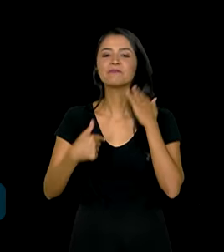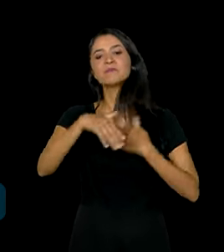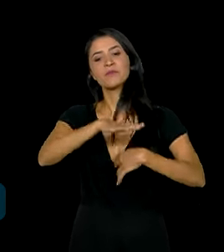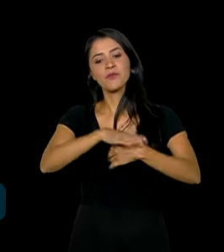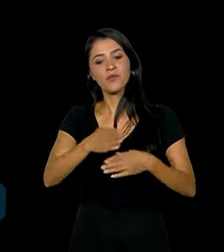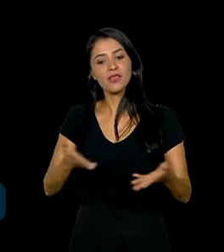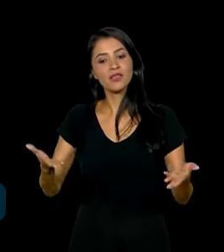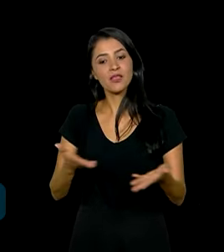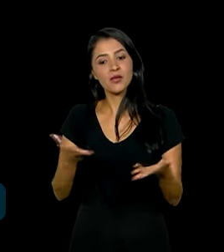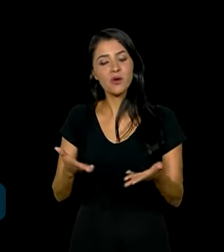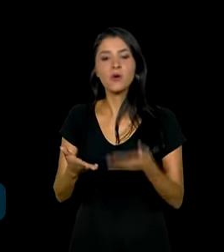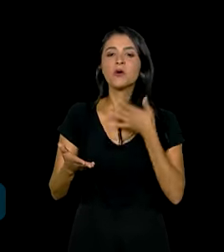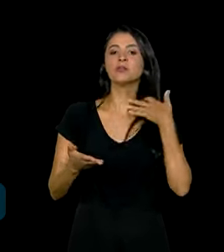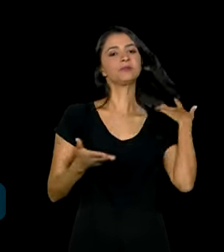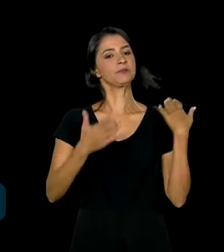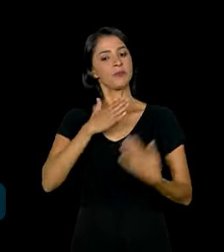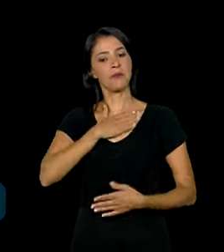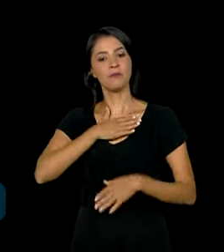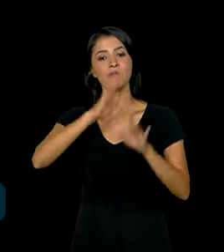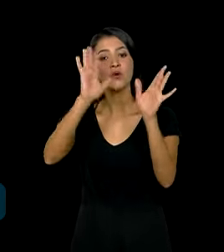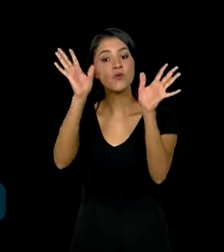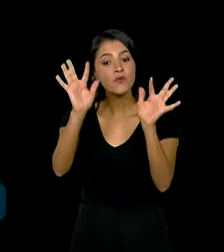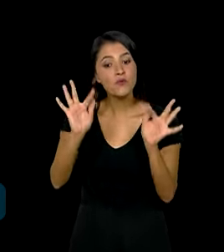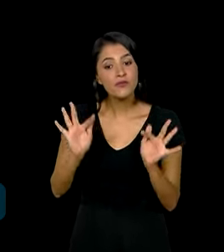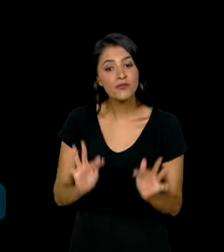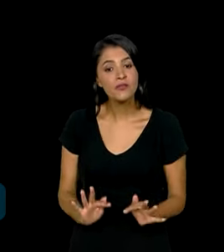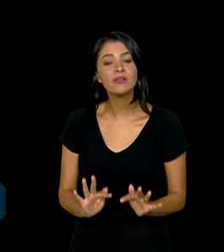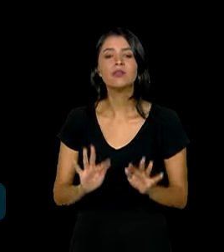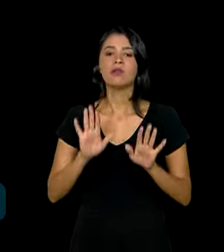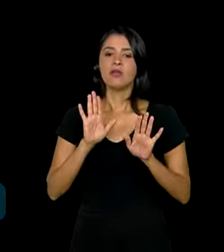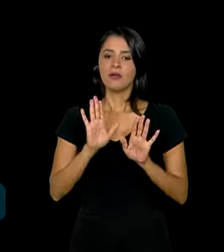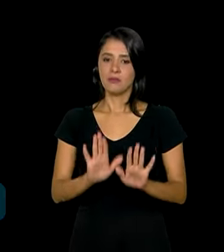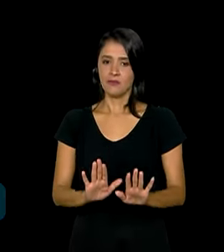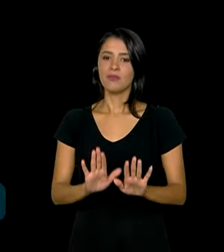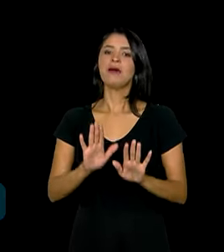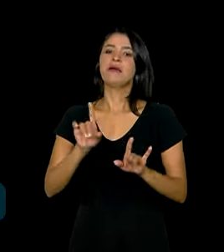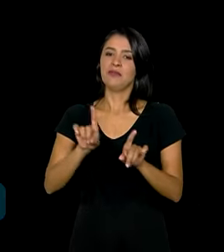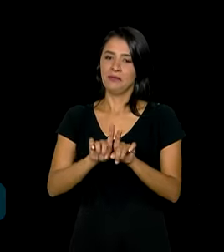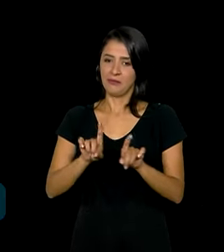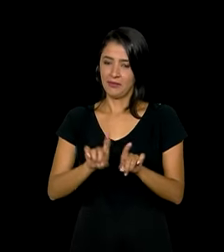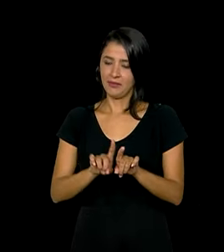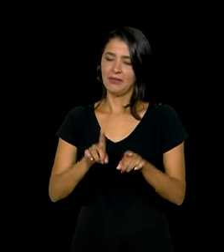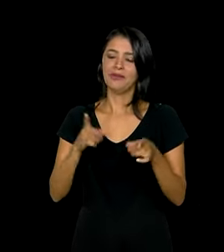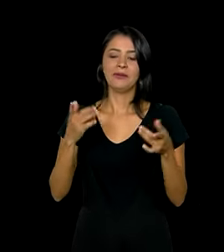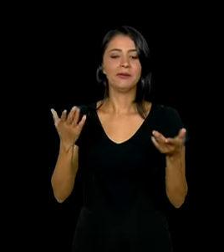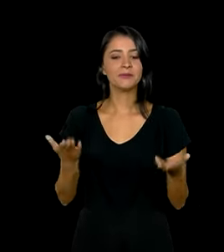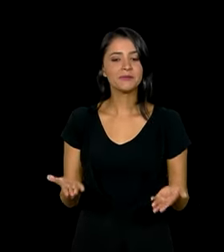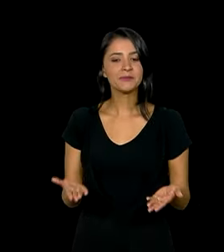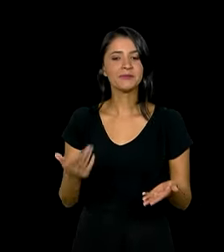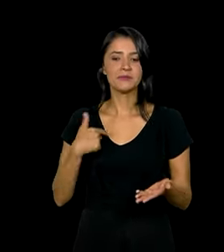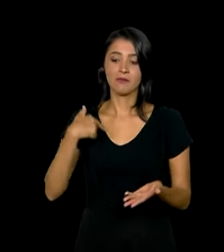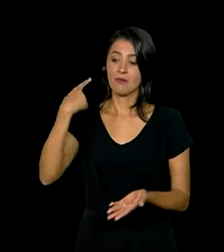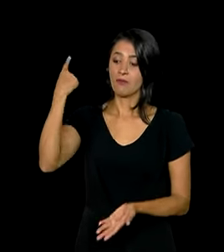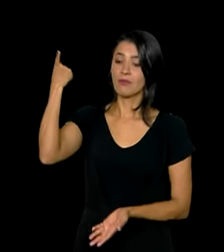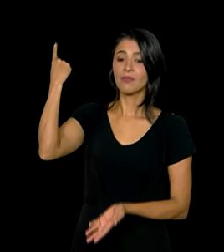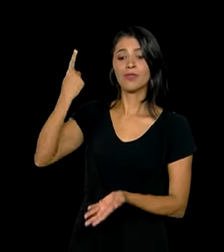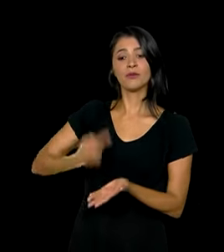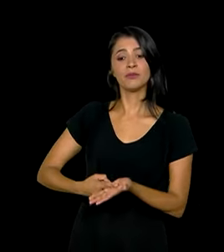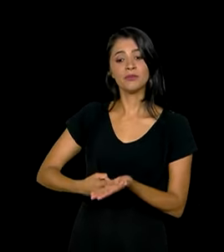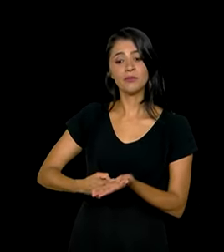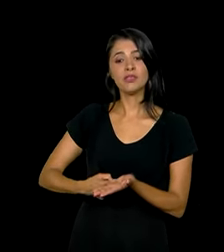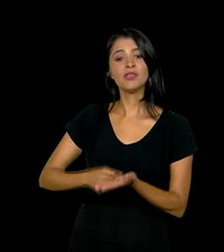pessoal meu muito feliz, mas deixo aqui também meu compromisso